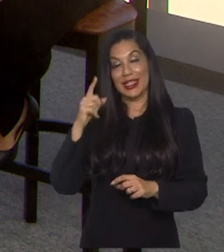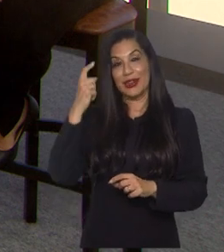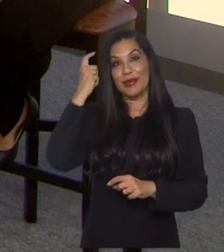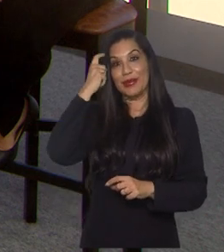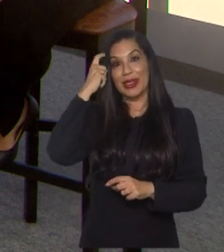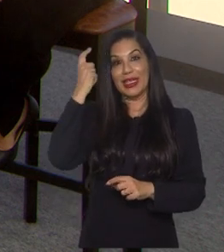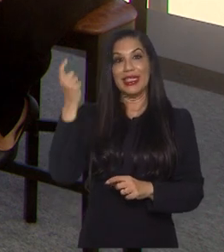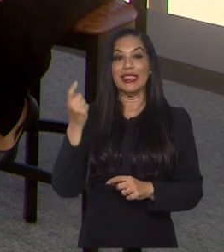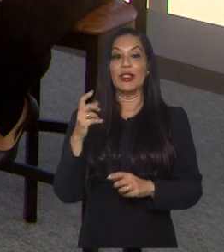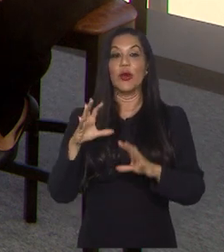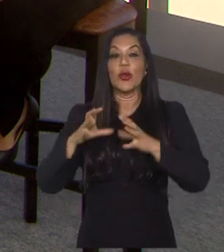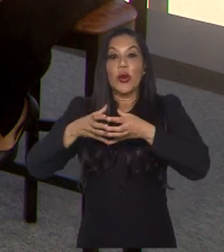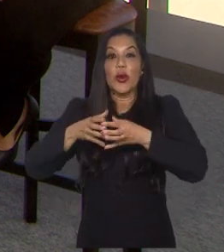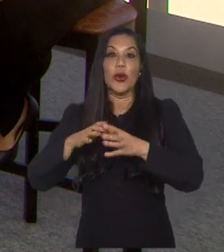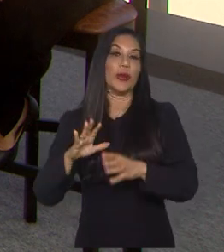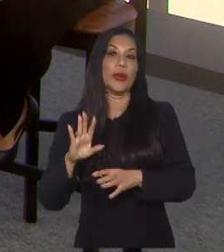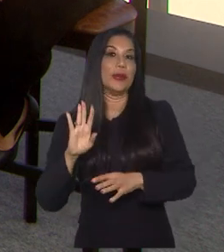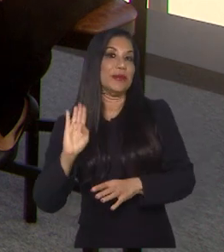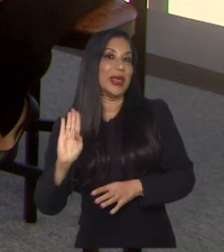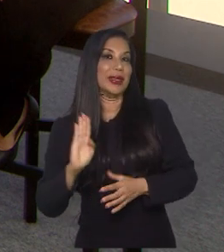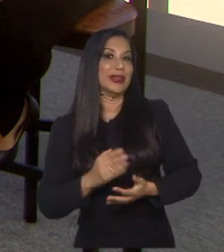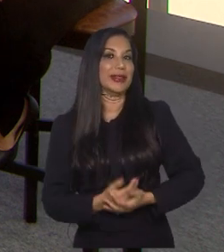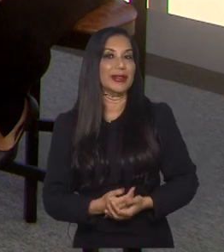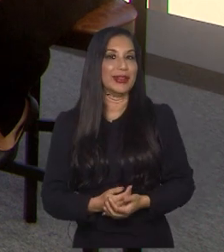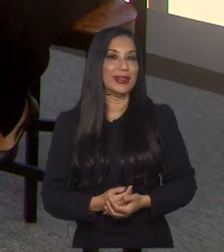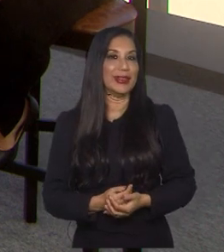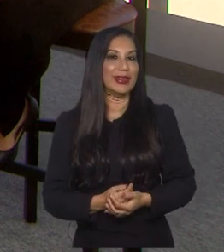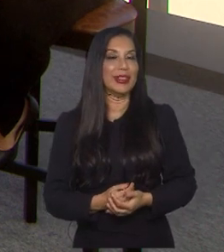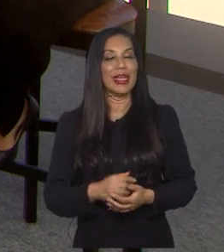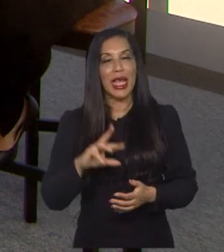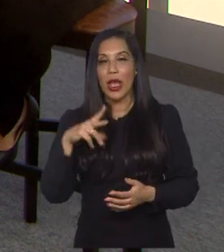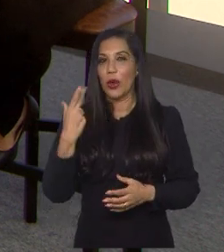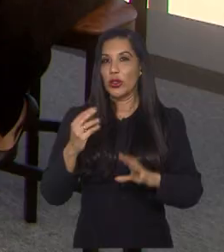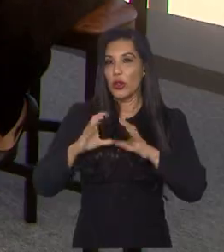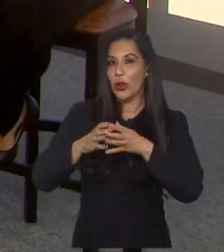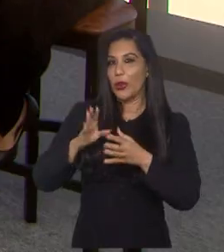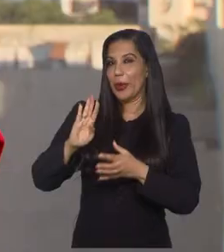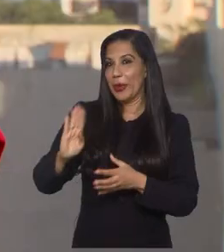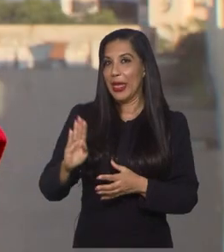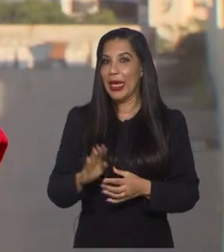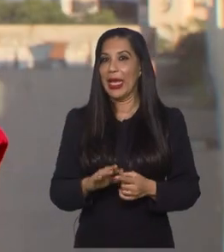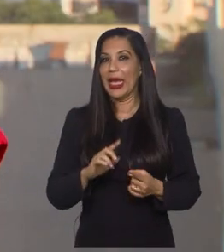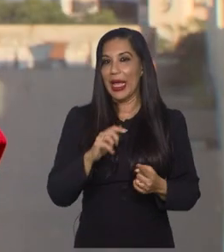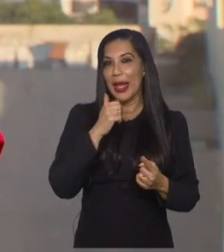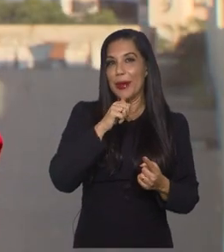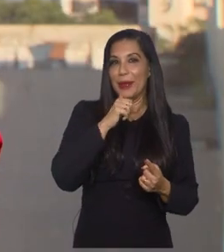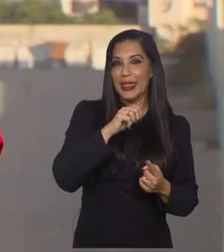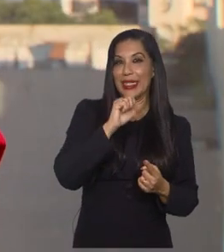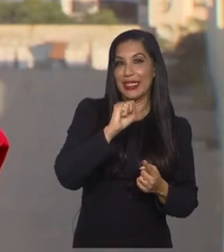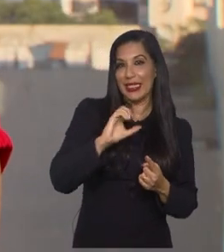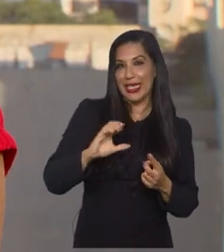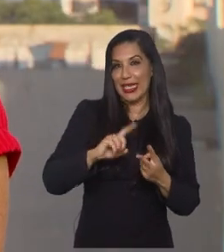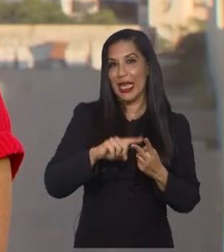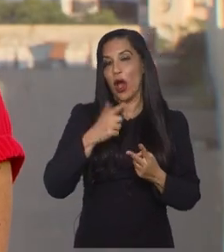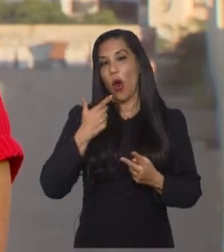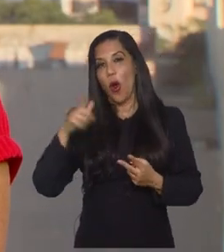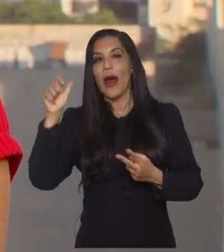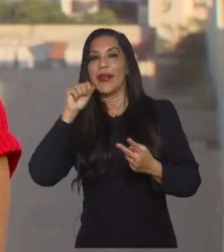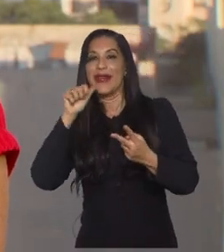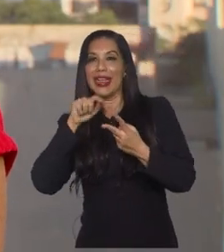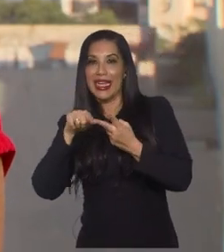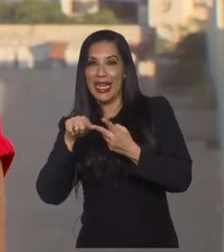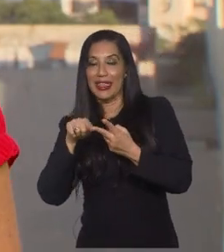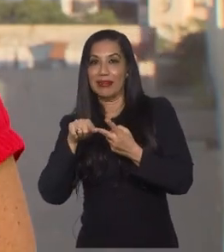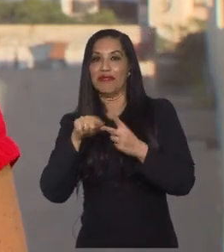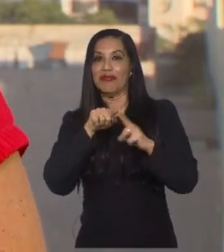facilitar, de repente, desse grupo. Desse grupo? Para facilitar a Eu acho que desse grupo vai ficar entre a Sanker e a Ochoala mesmo, eu